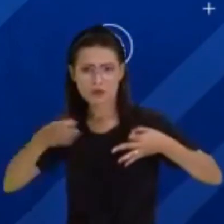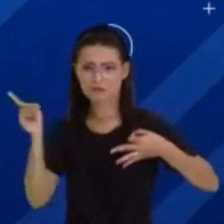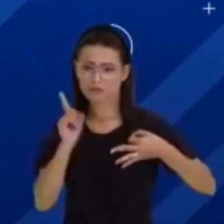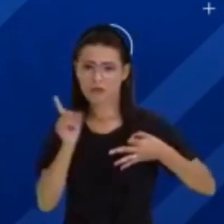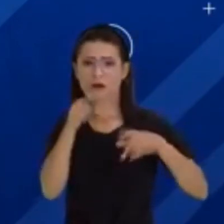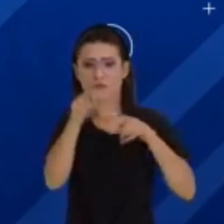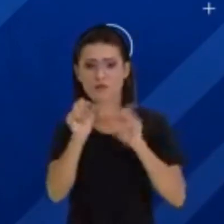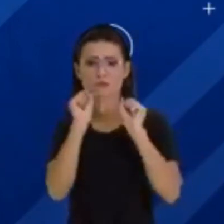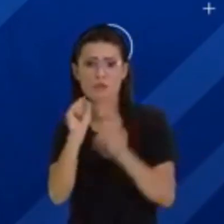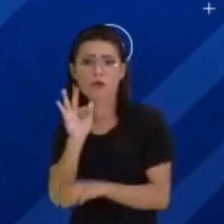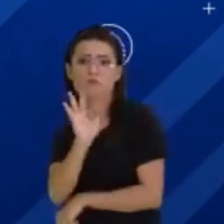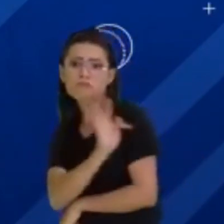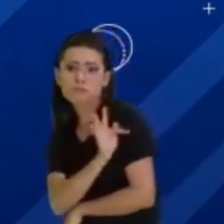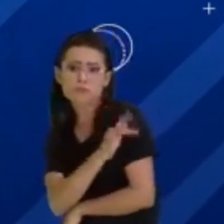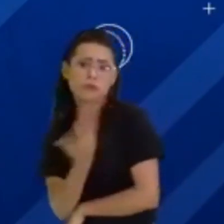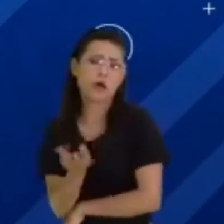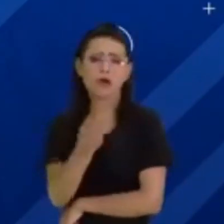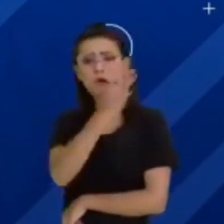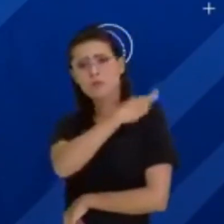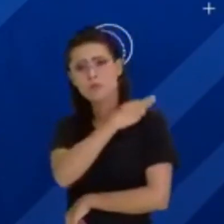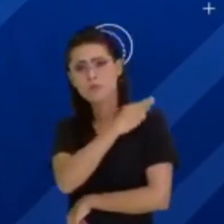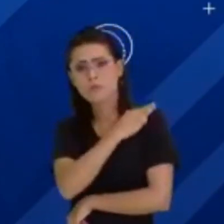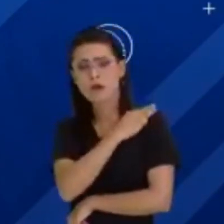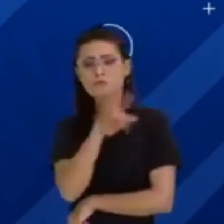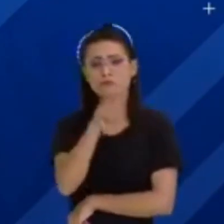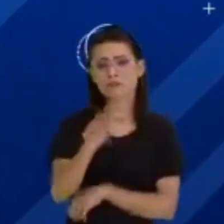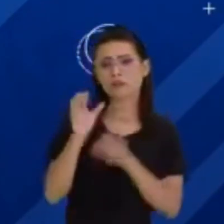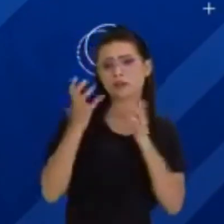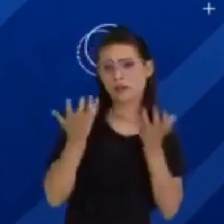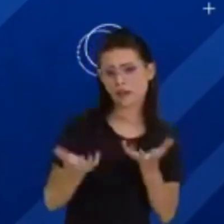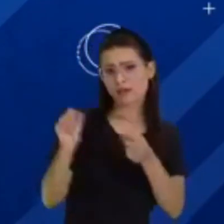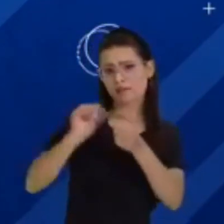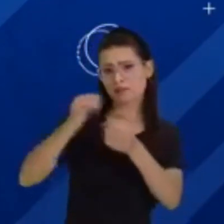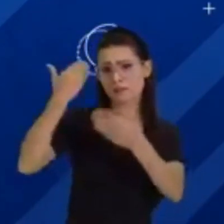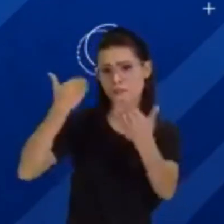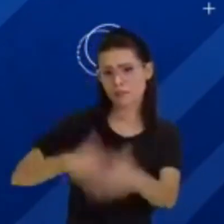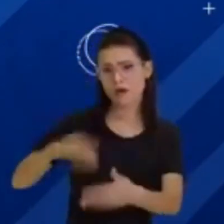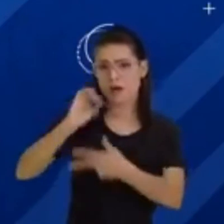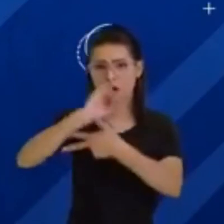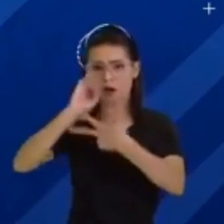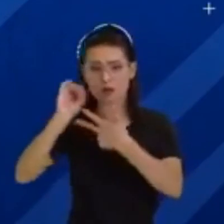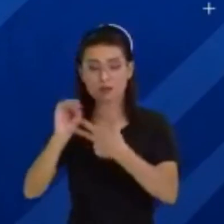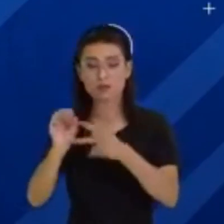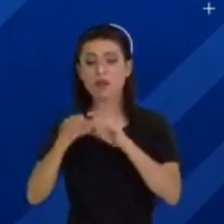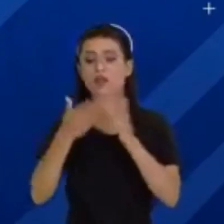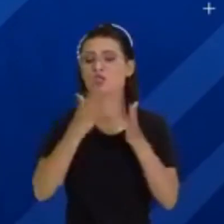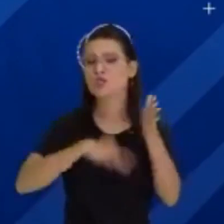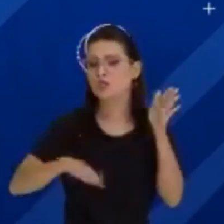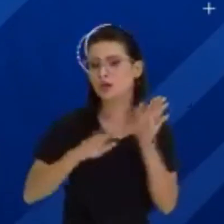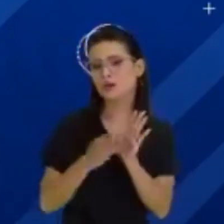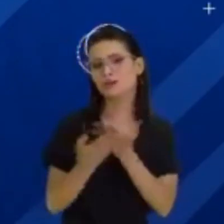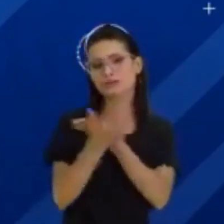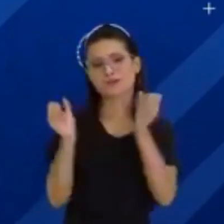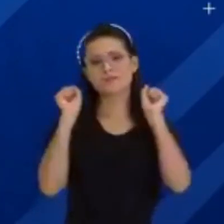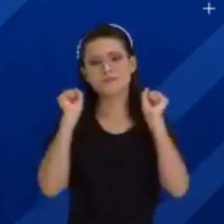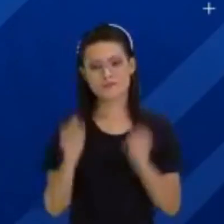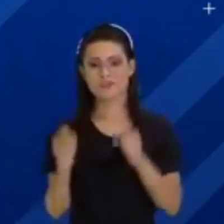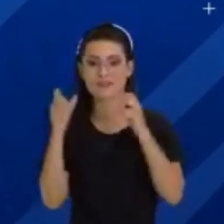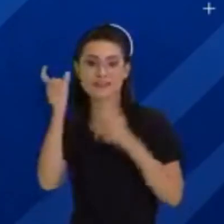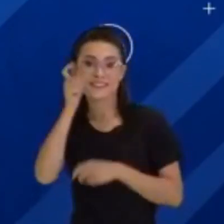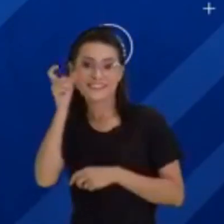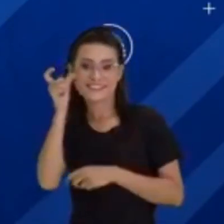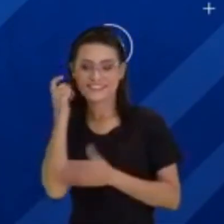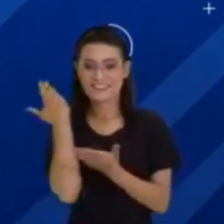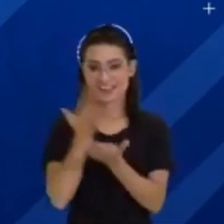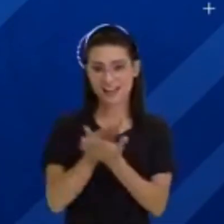Fundamental, você, aluno do Ensino Médio, e você que vai fazer a prova do Enem, vocês podem assistir todas essas aulas. E agora,